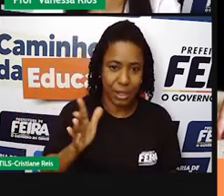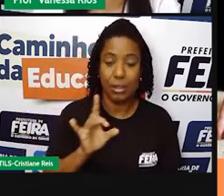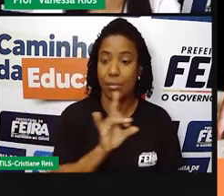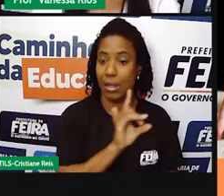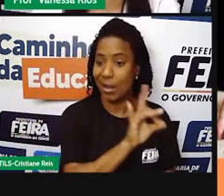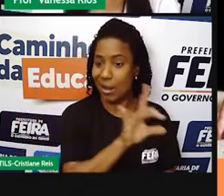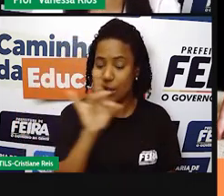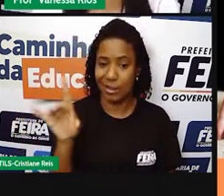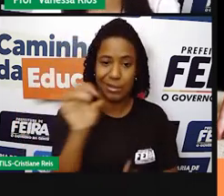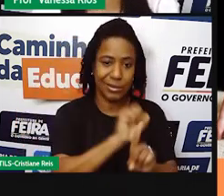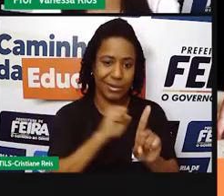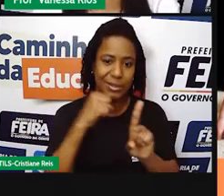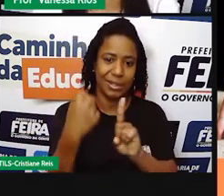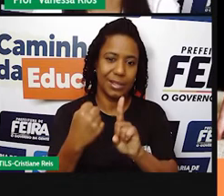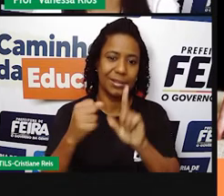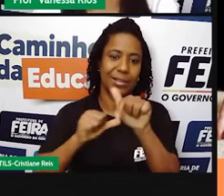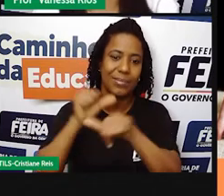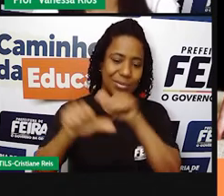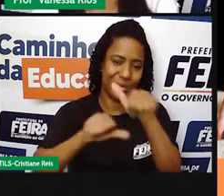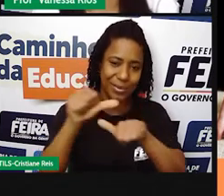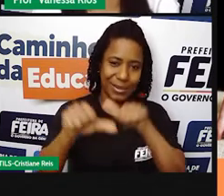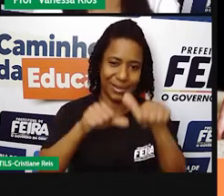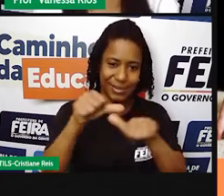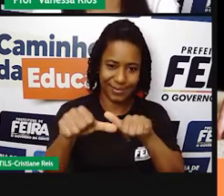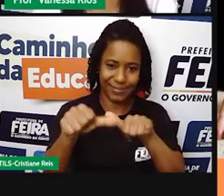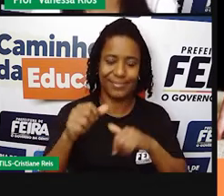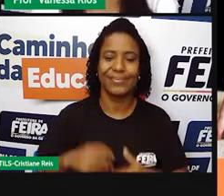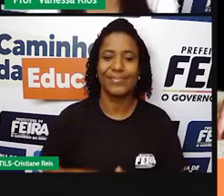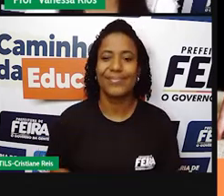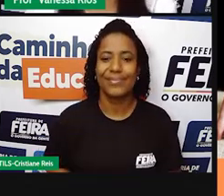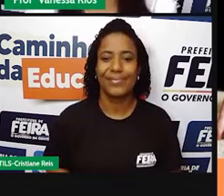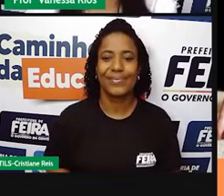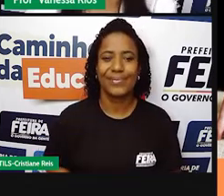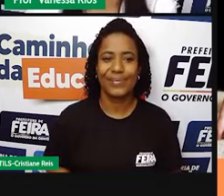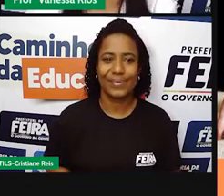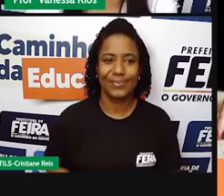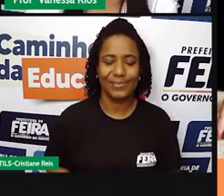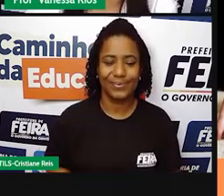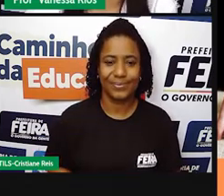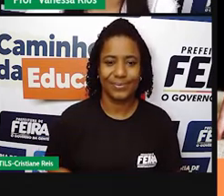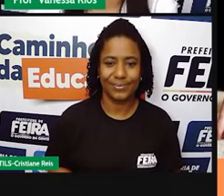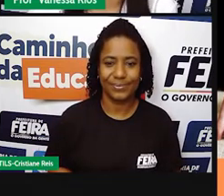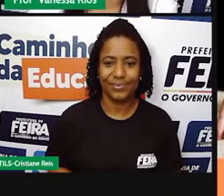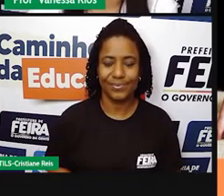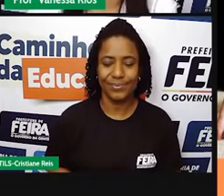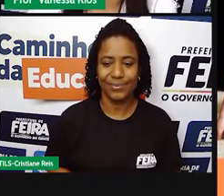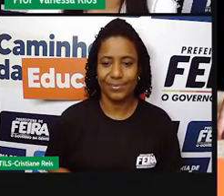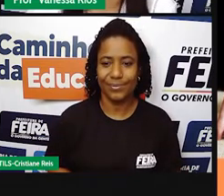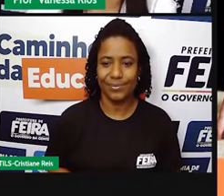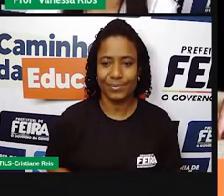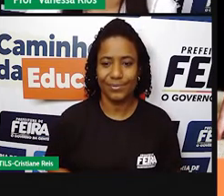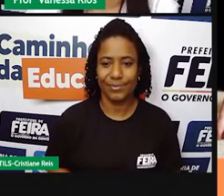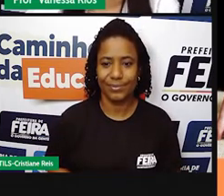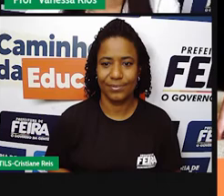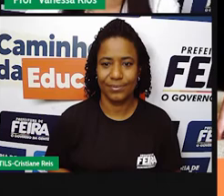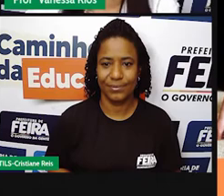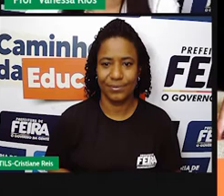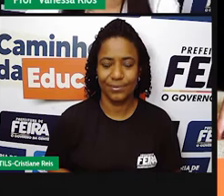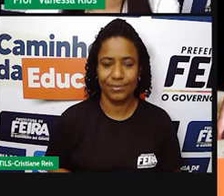que interfere aí na formação, na organização das famílias atuais. Olha só.